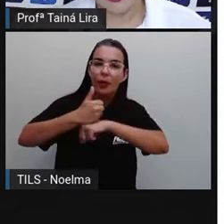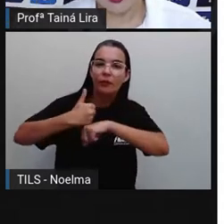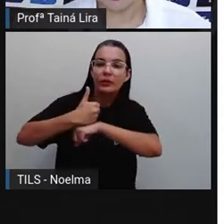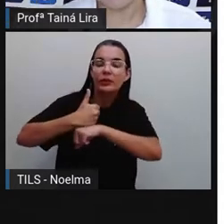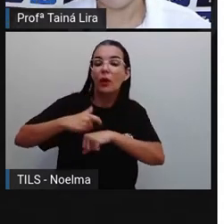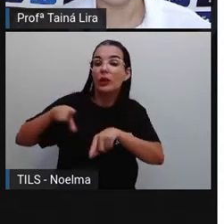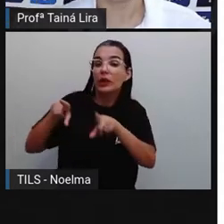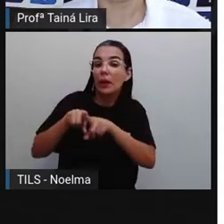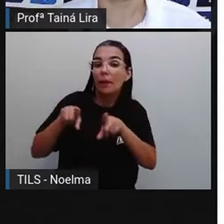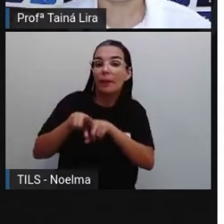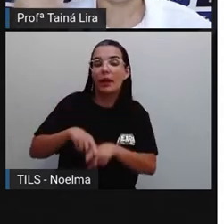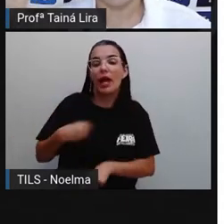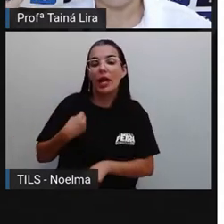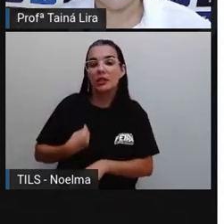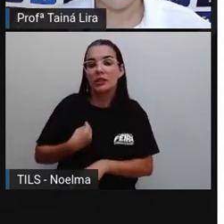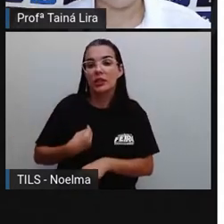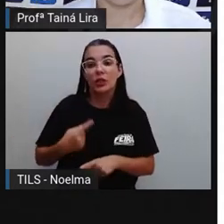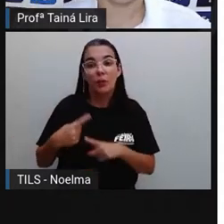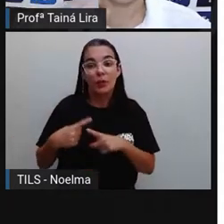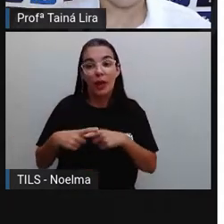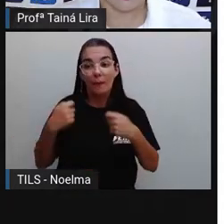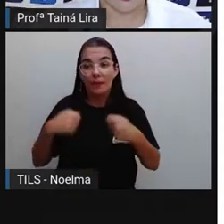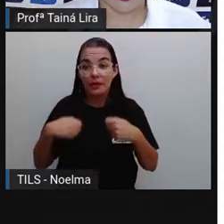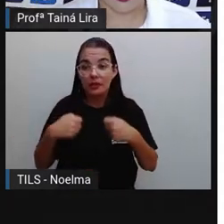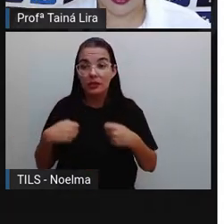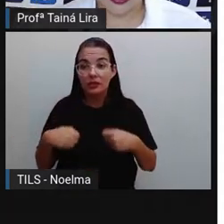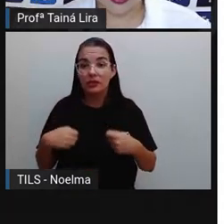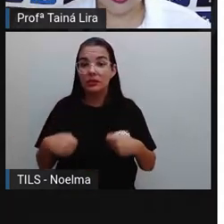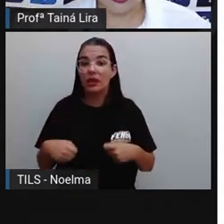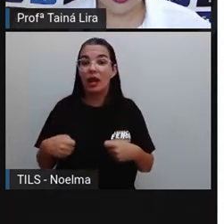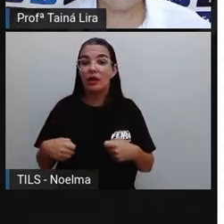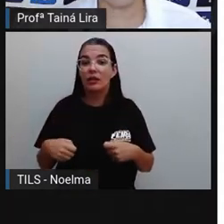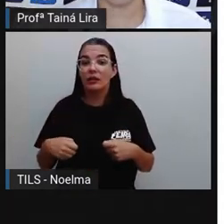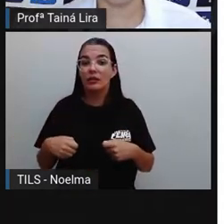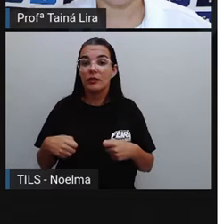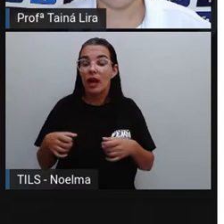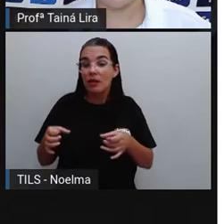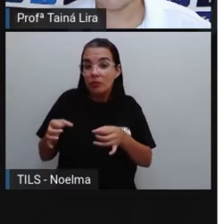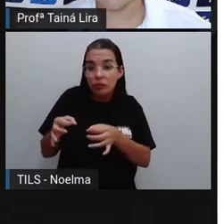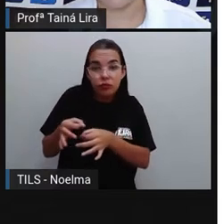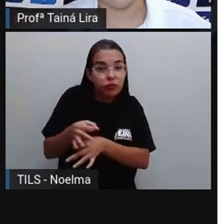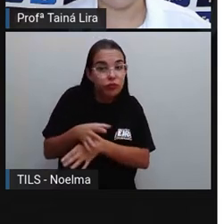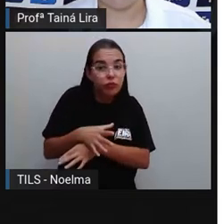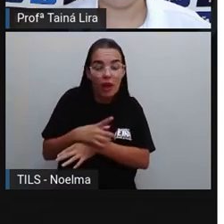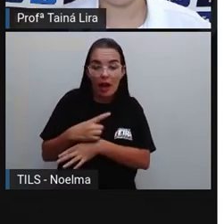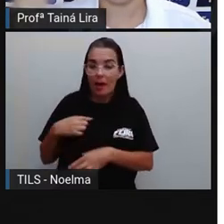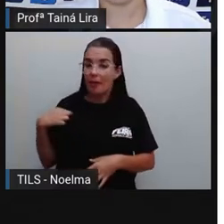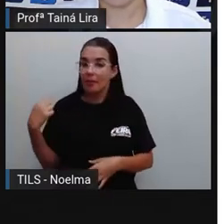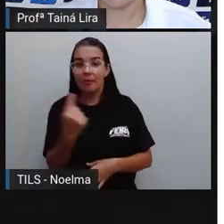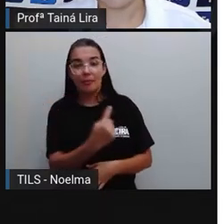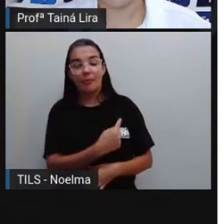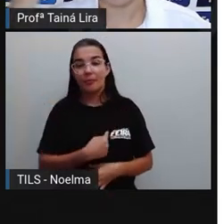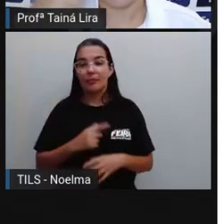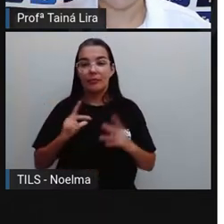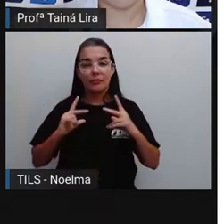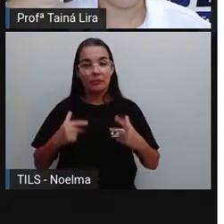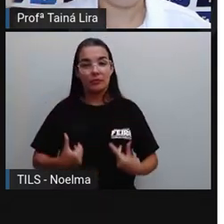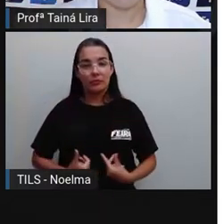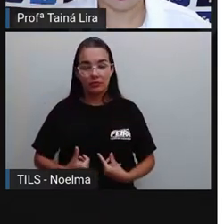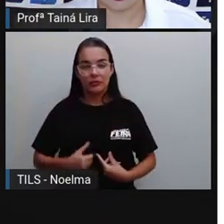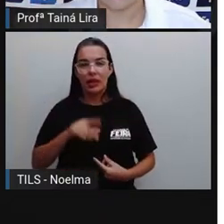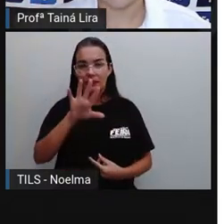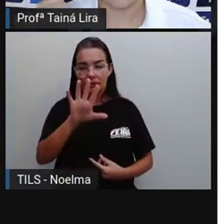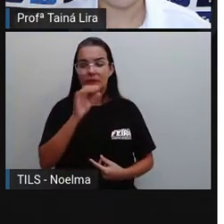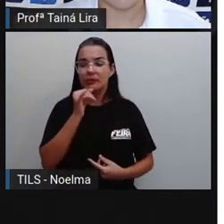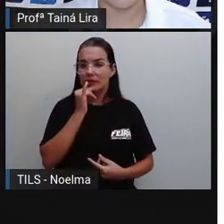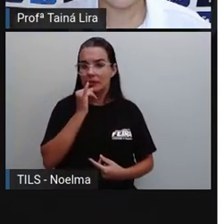existe, né? Para suprir as nossas necessidades. Se não houvesse o mecânico, quando o nosso carro quebra, o carro